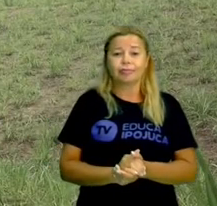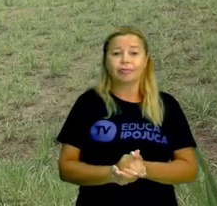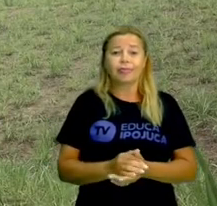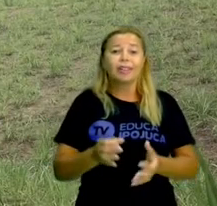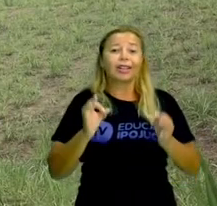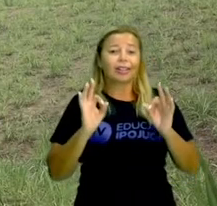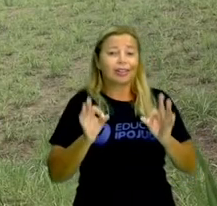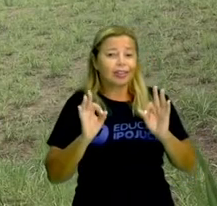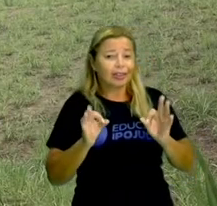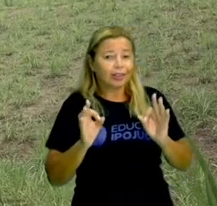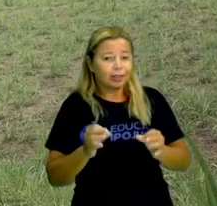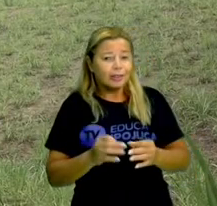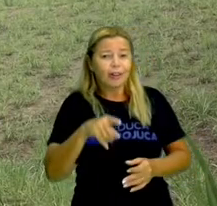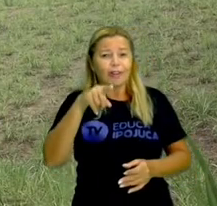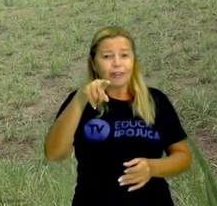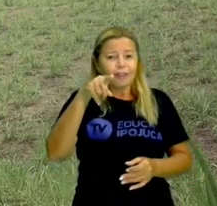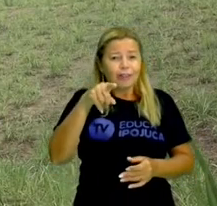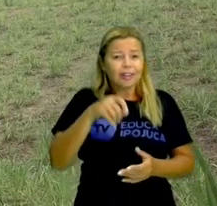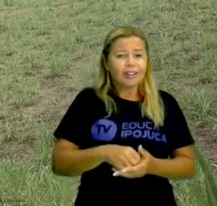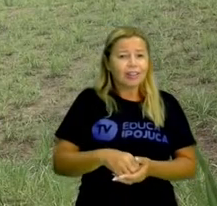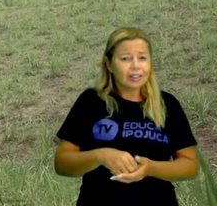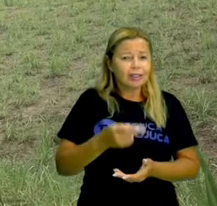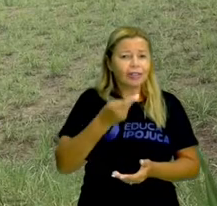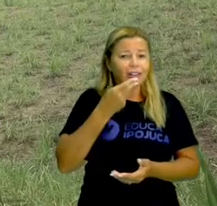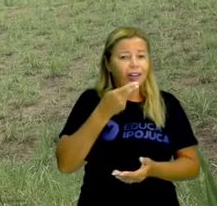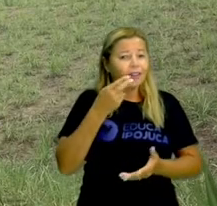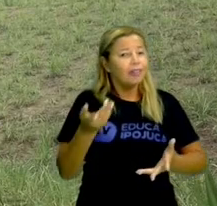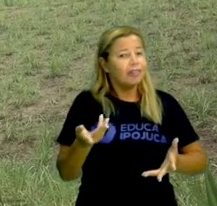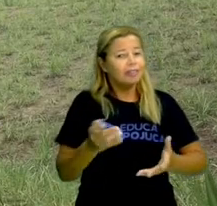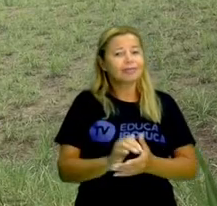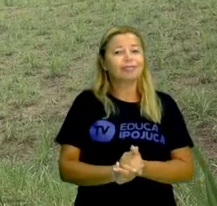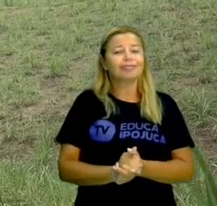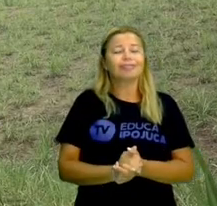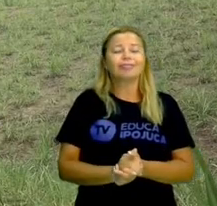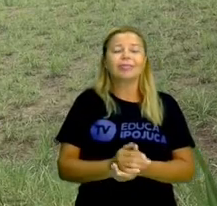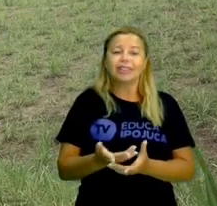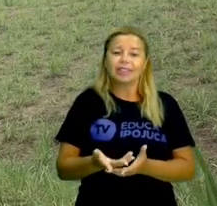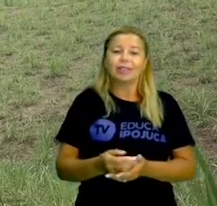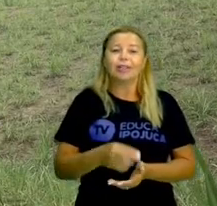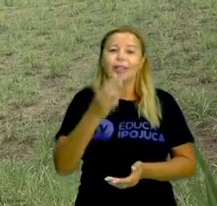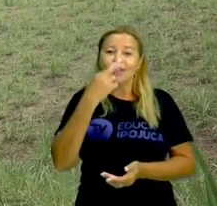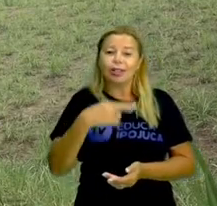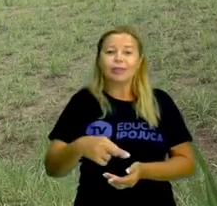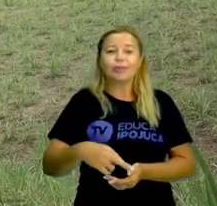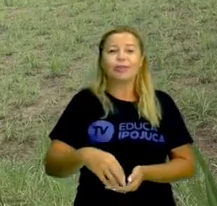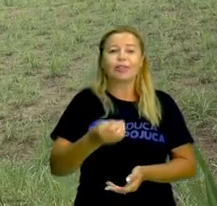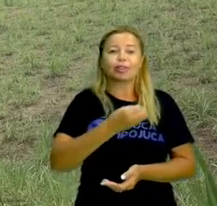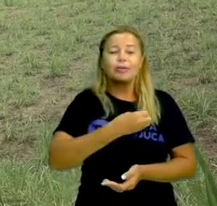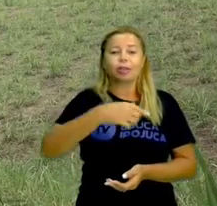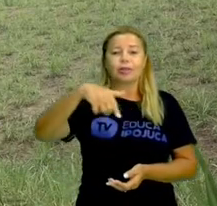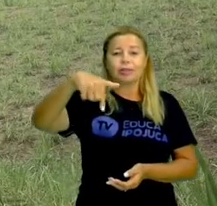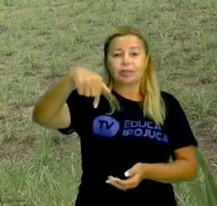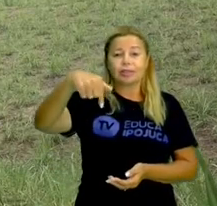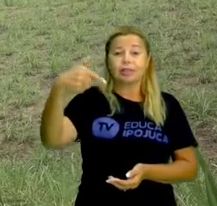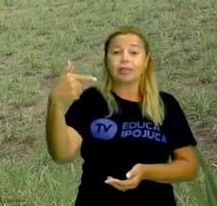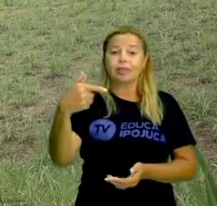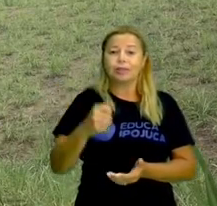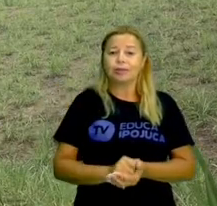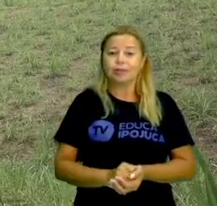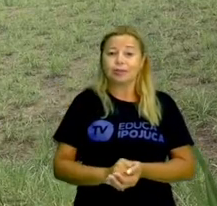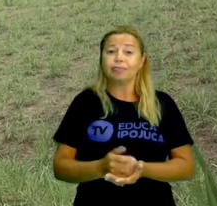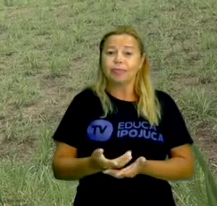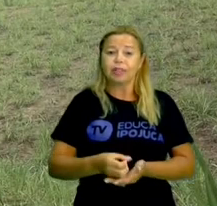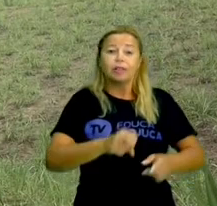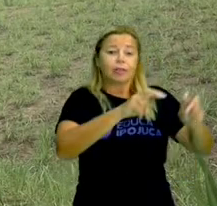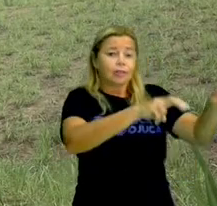Eu acho que eu ouvi aqui você falando. Pois é. O valor é 72. 72 engenhos ativos.